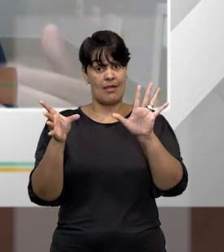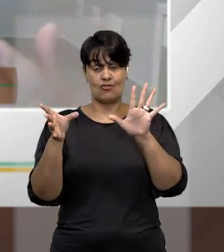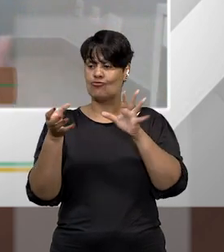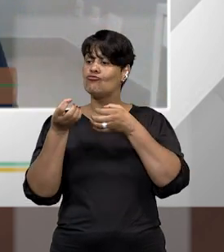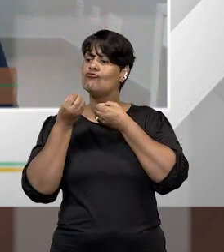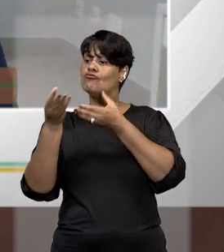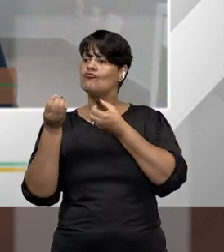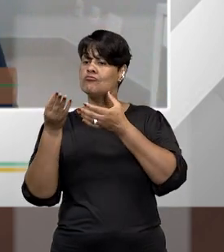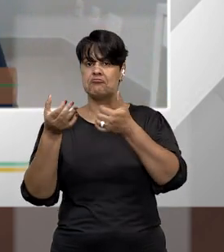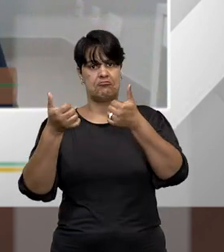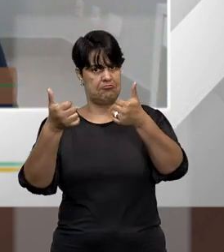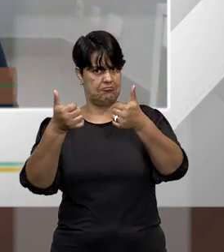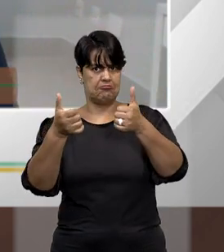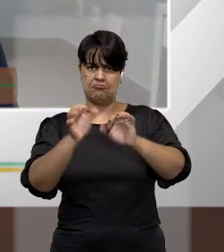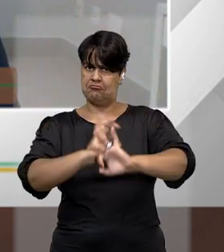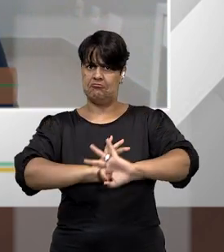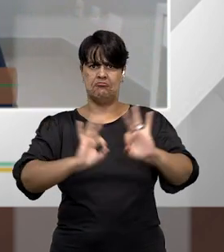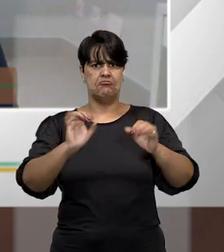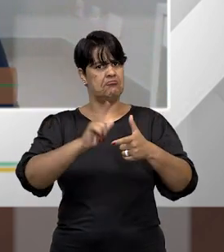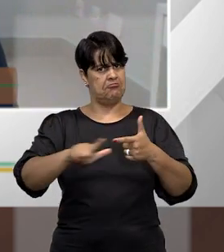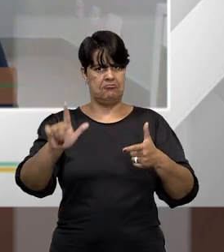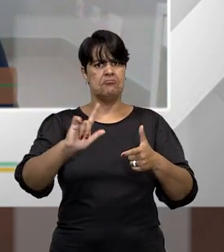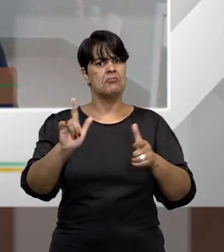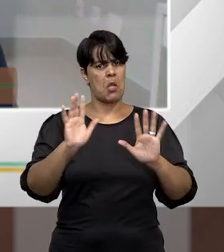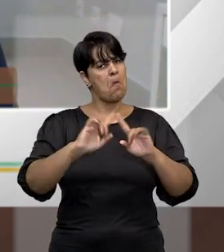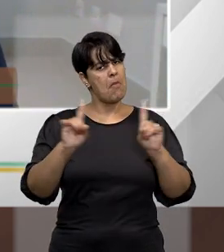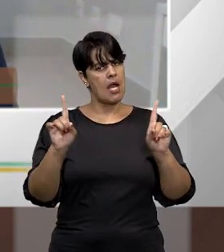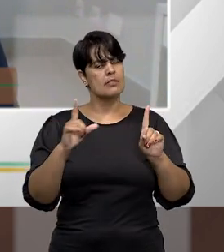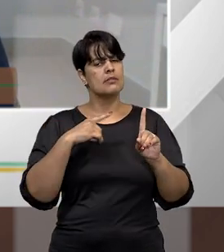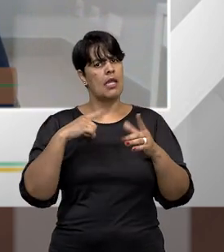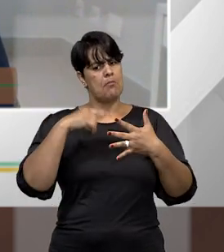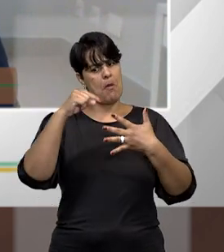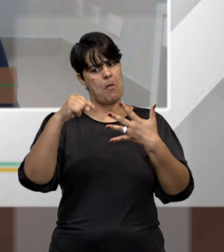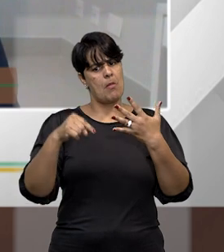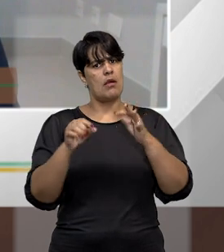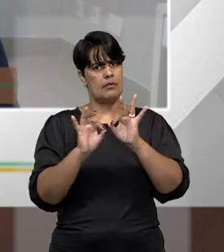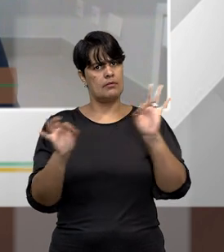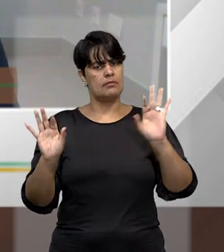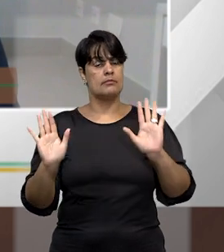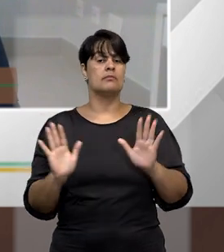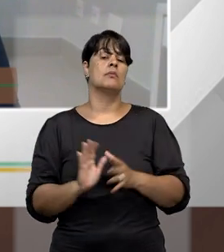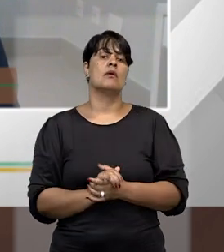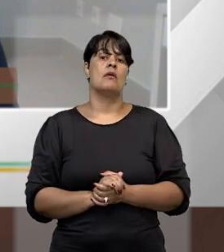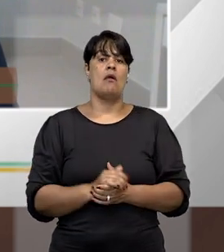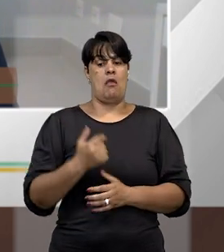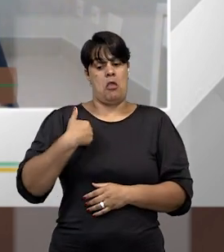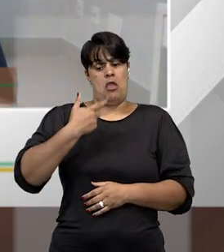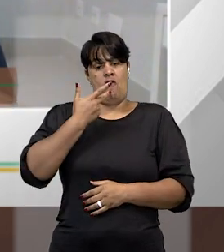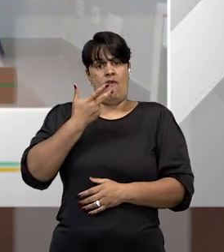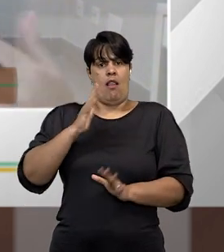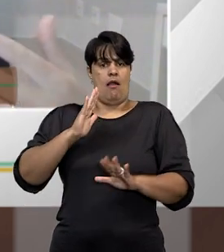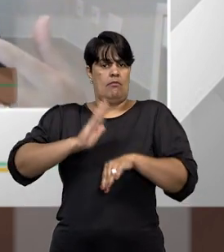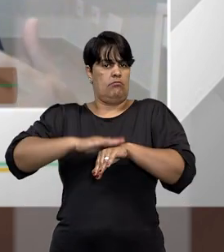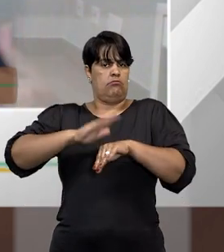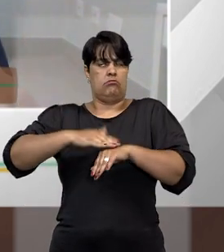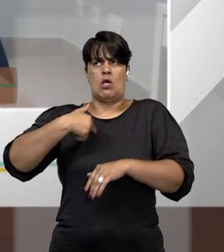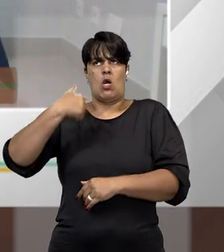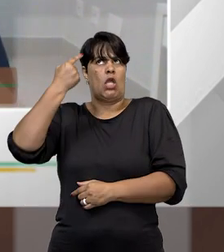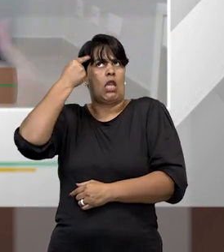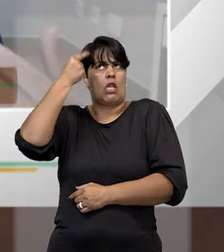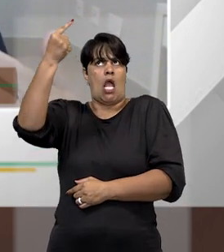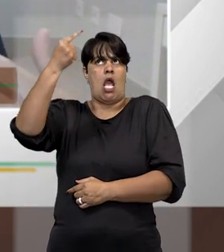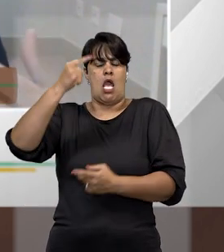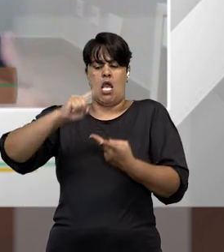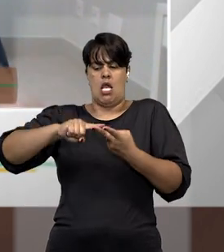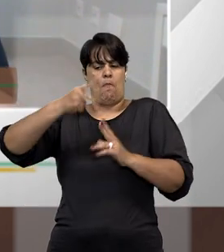do que, evidentemente, possa se imaginar. Eu falar a respeito de ideias, ideologias, projetos, políticas públicas,